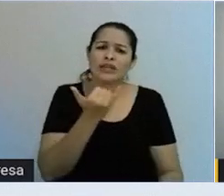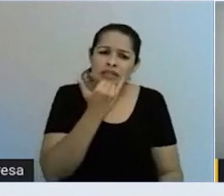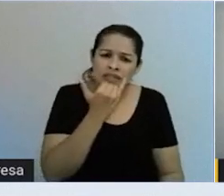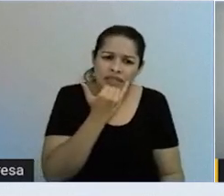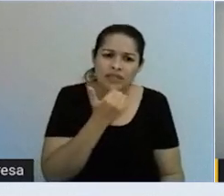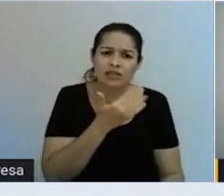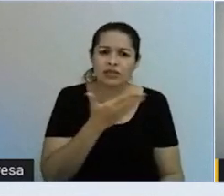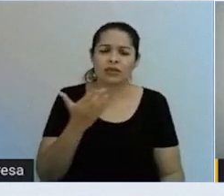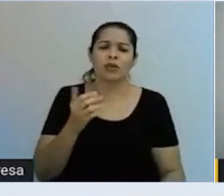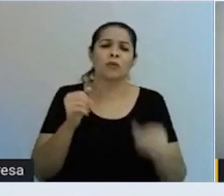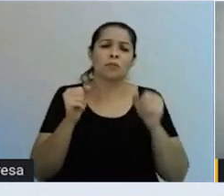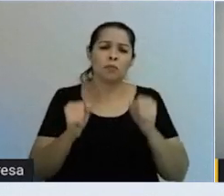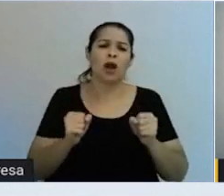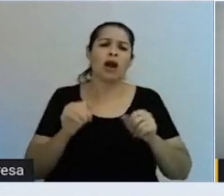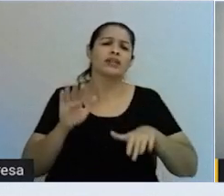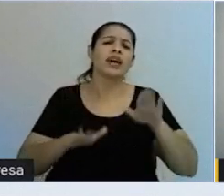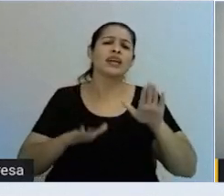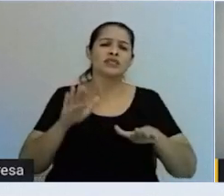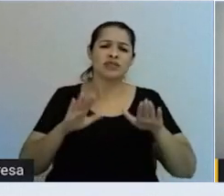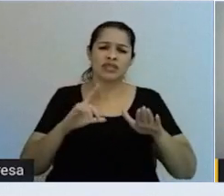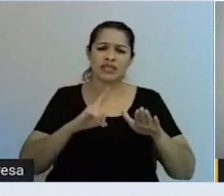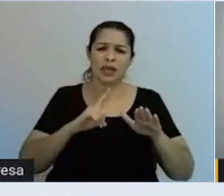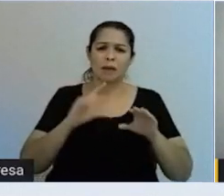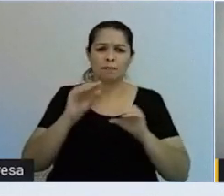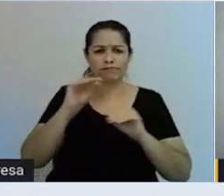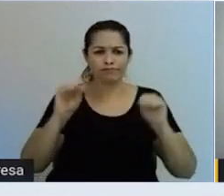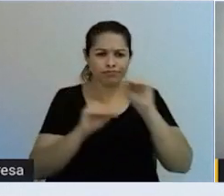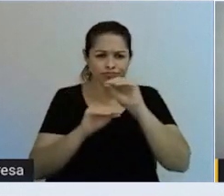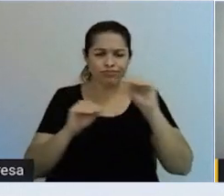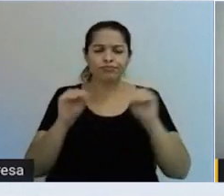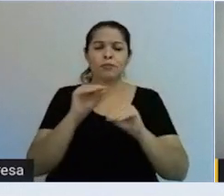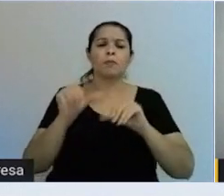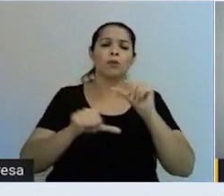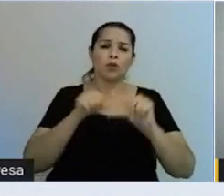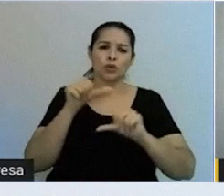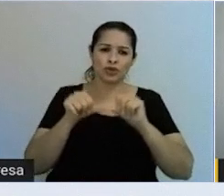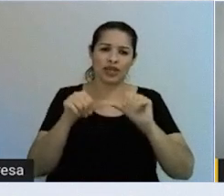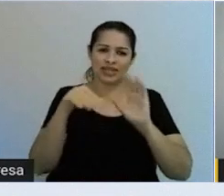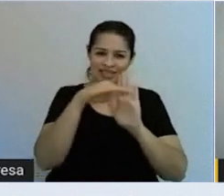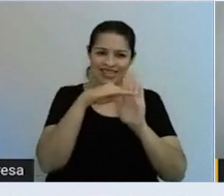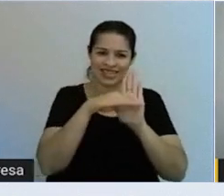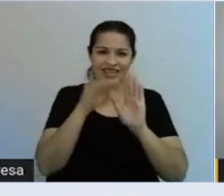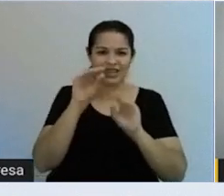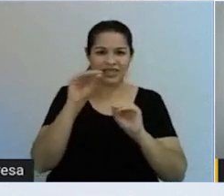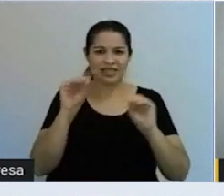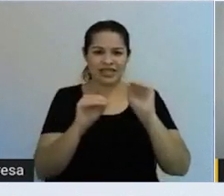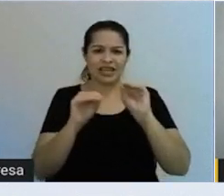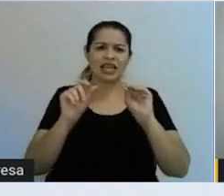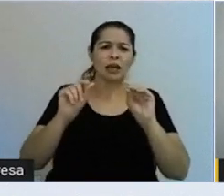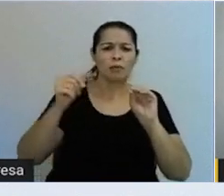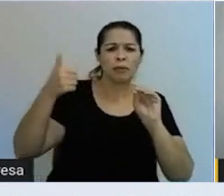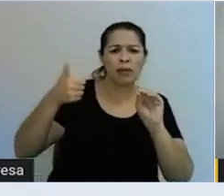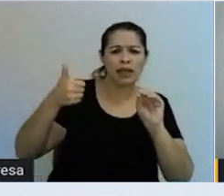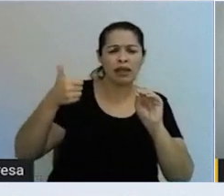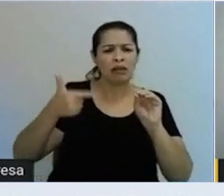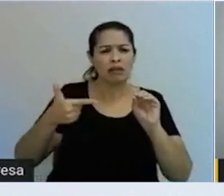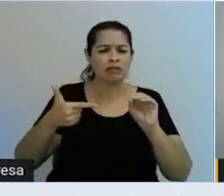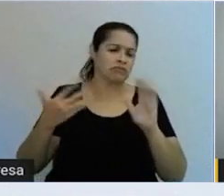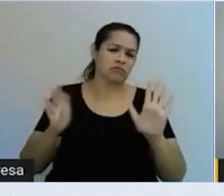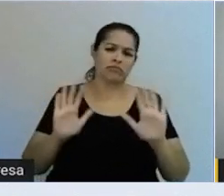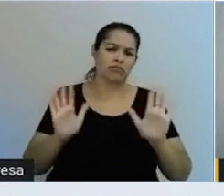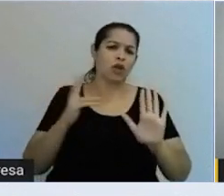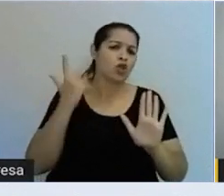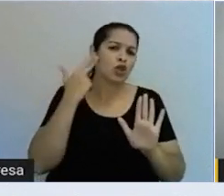Pode estar algumas alterações de sequência, quem vem primeiro, quem vem depois. Mas, isso é